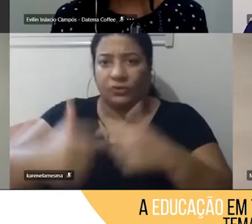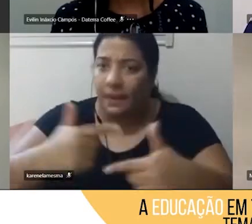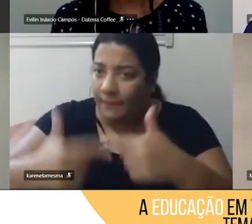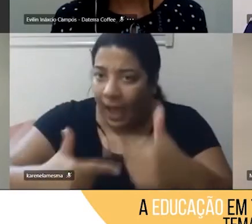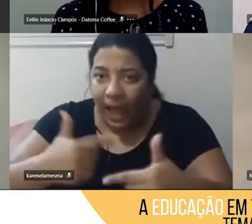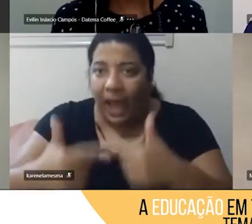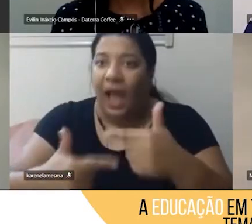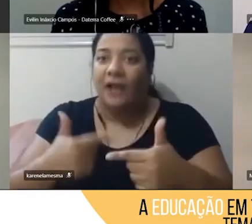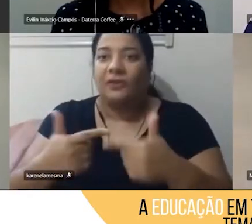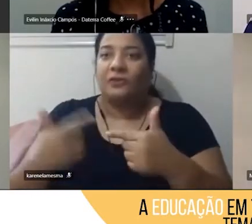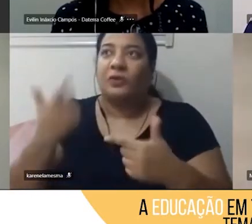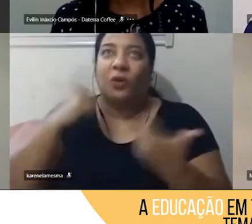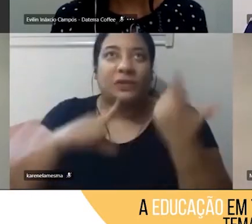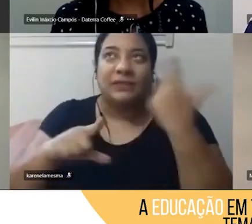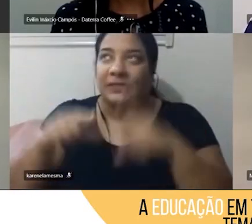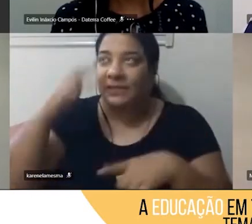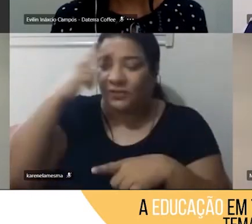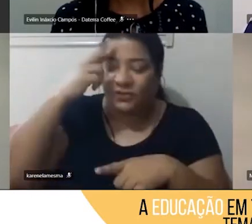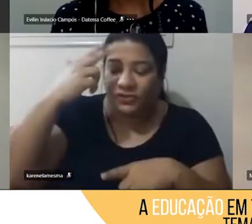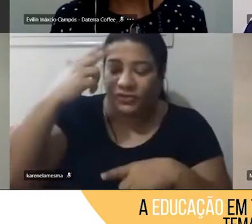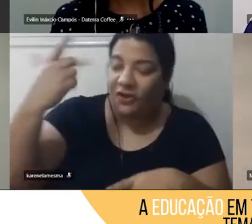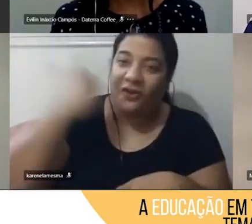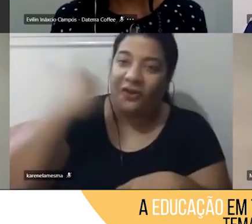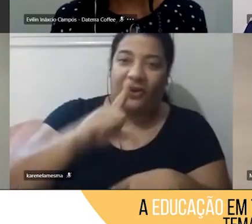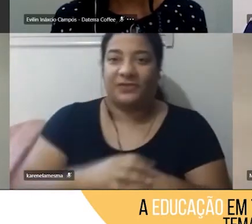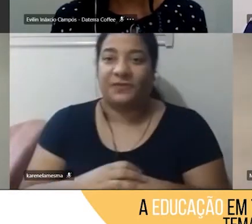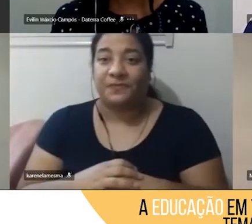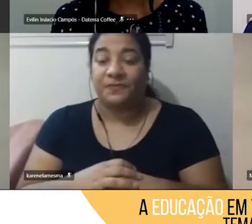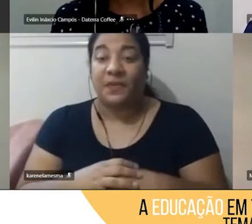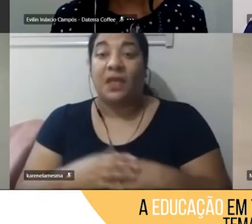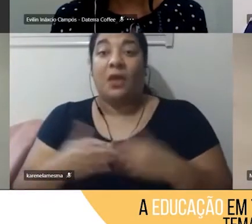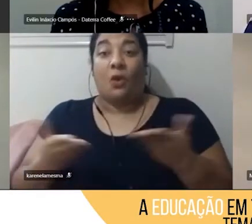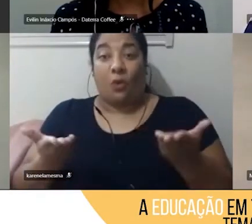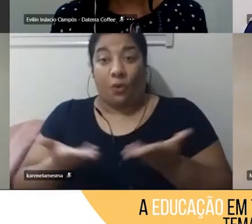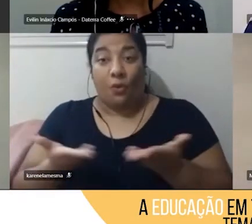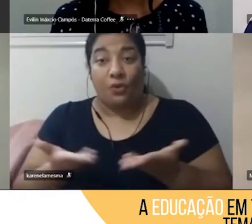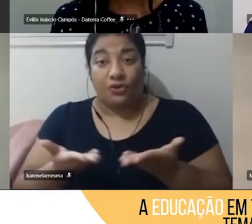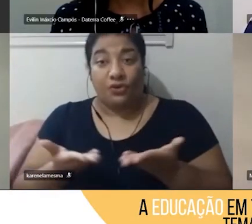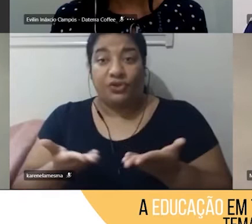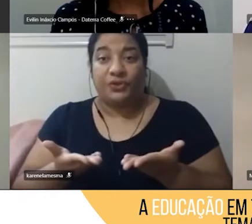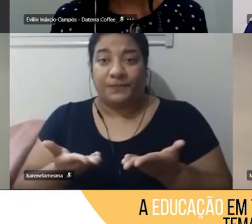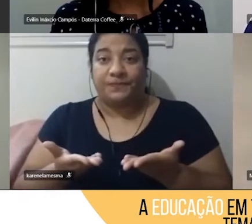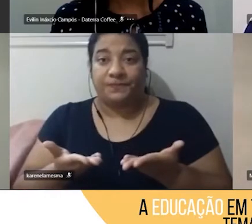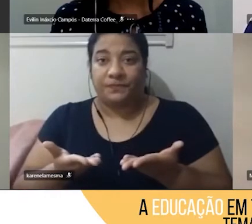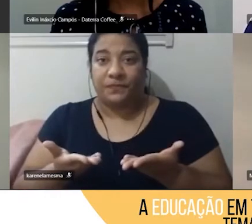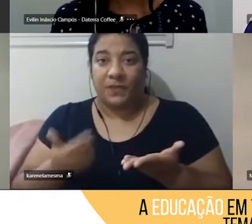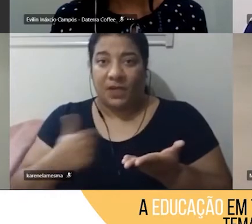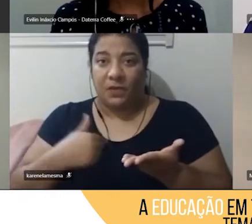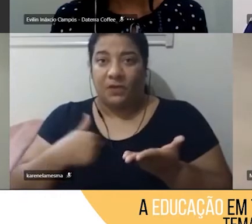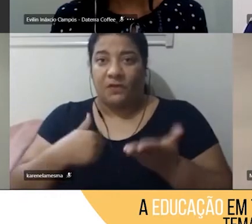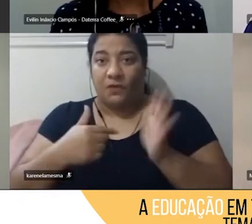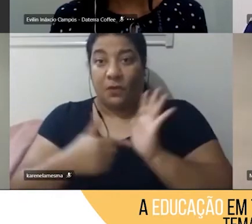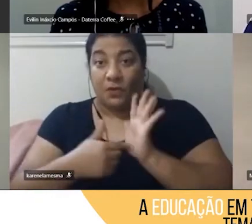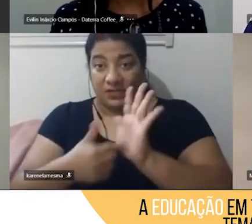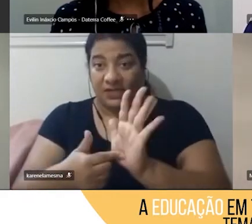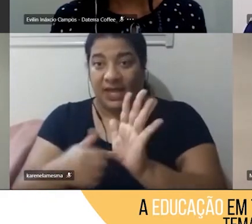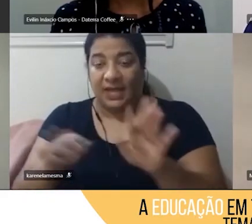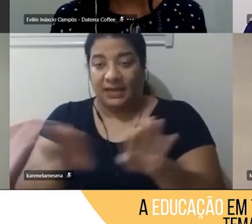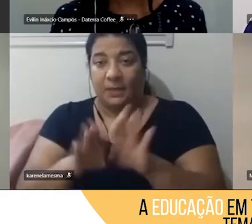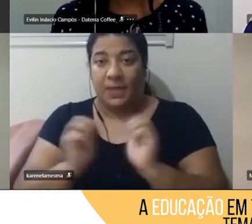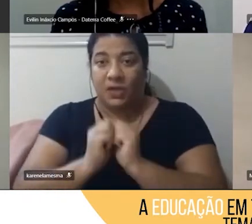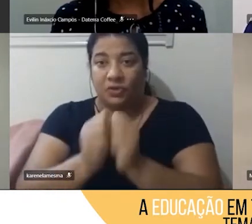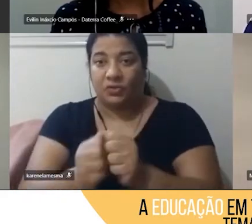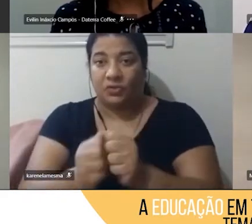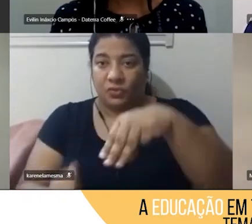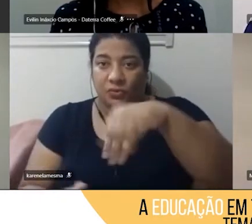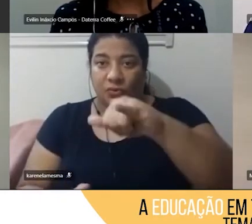conquistando seus sonhos. A gente tem hoje, eu vou trazer aqui junto com a Mika, as competências